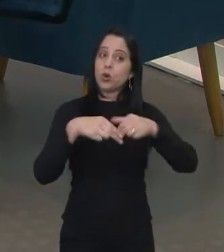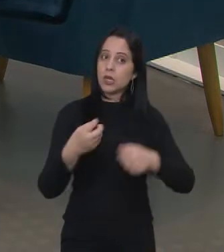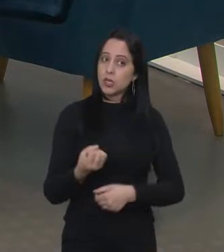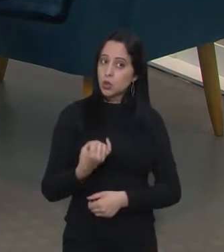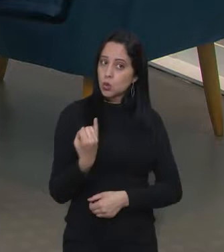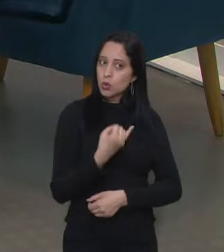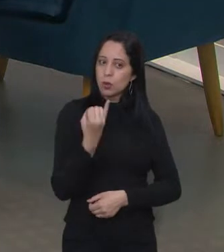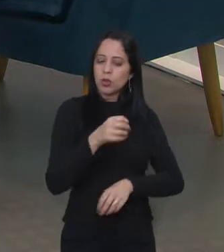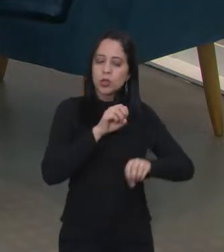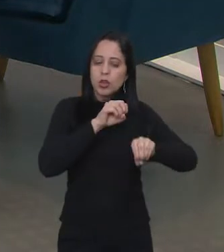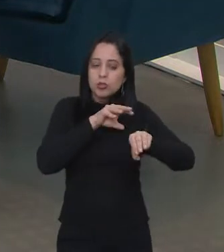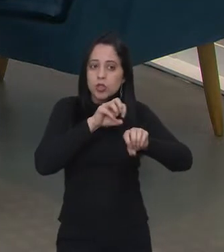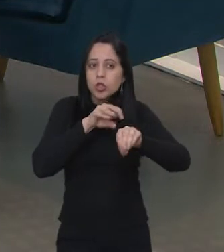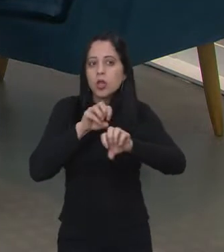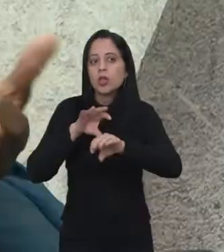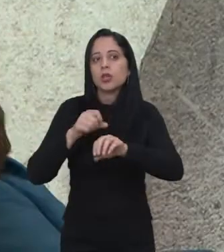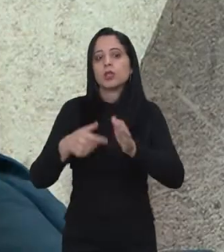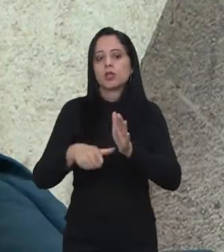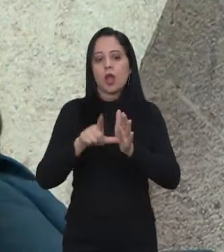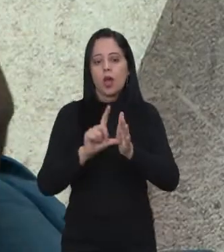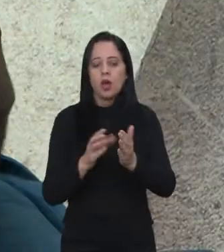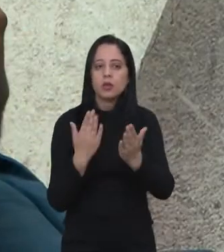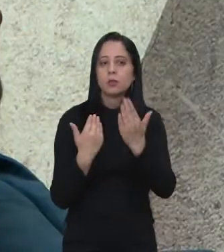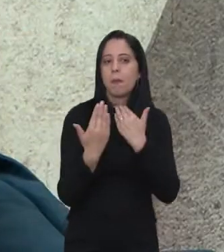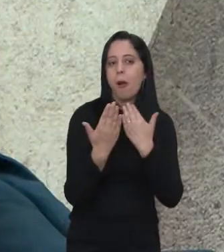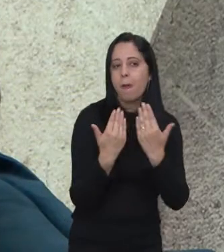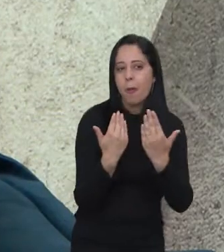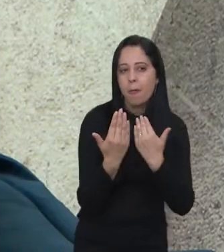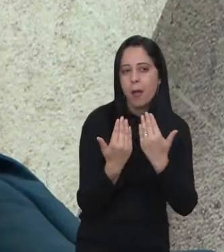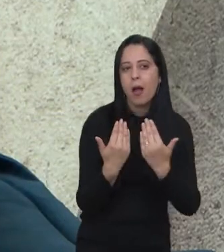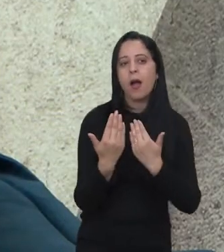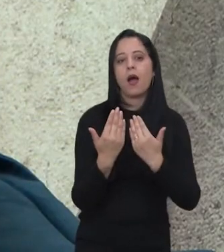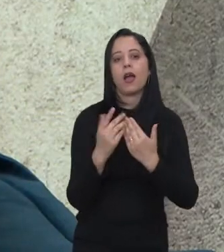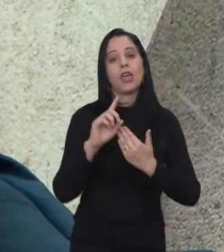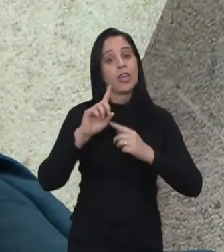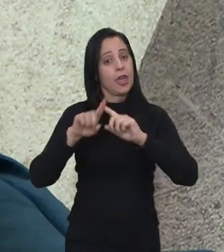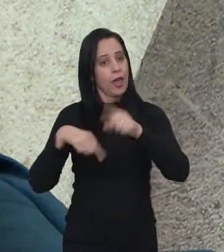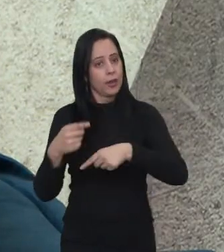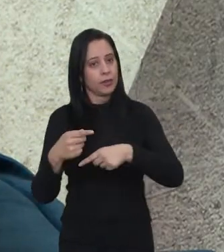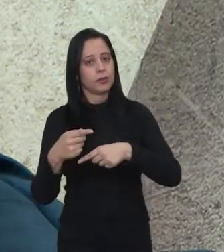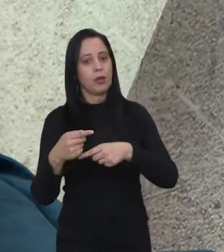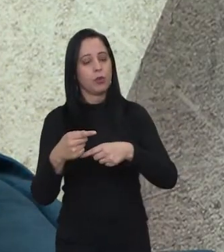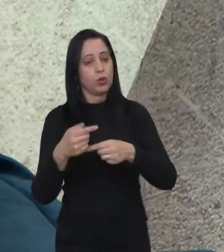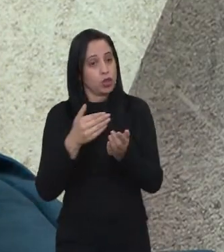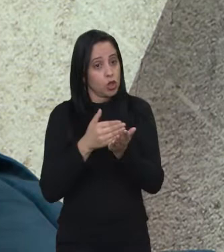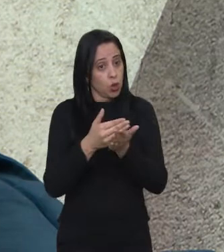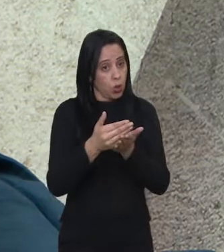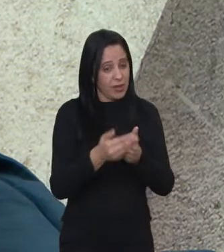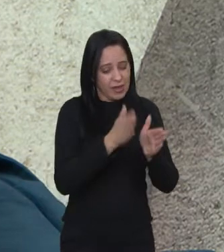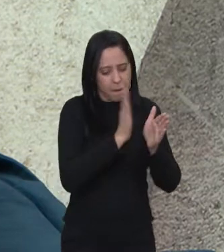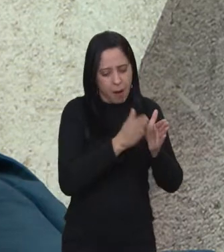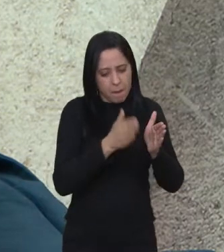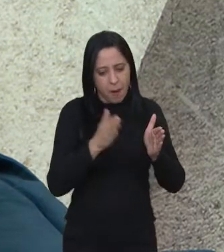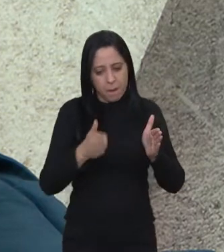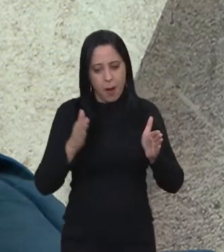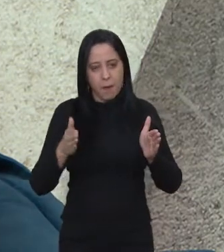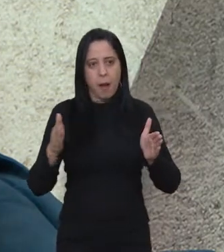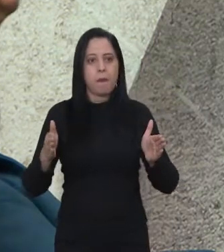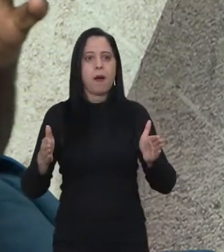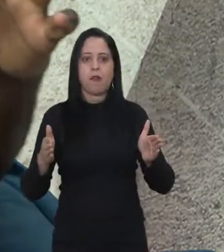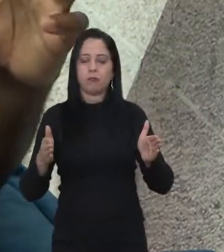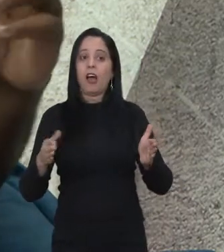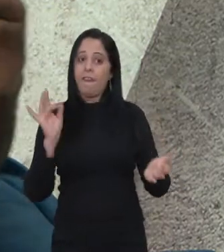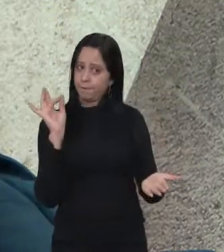prévio, interagir com eles previamente, para que depois, quando entrarem no processo, aí é para valer. Aí a gente